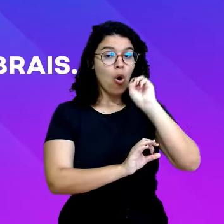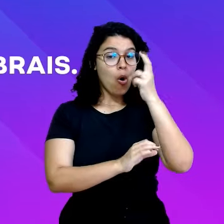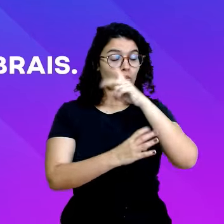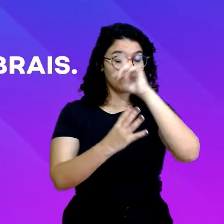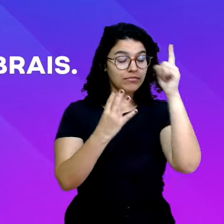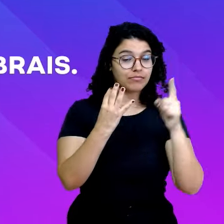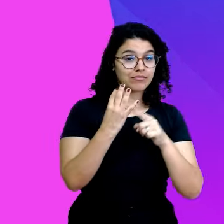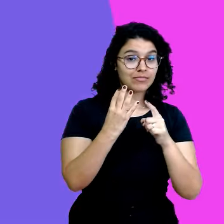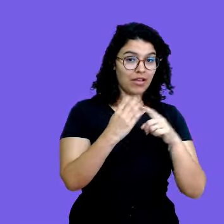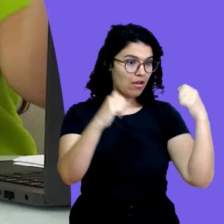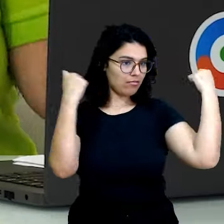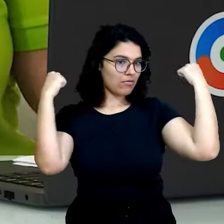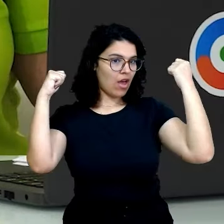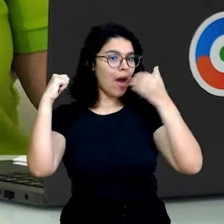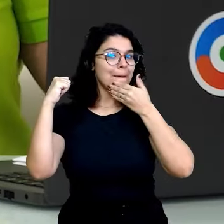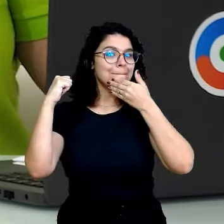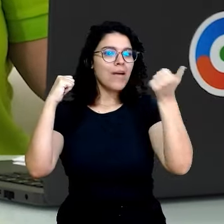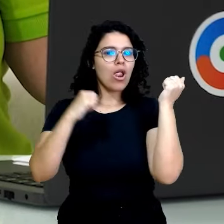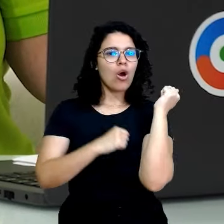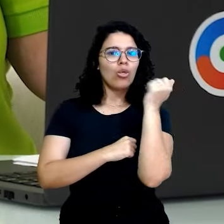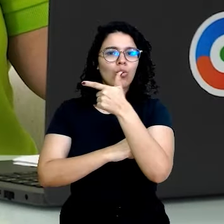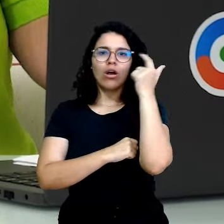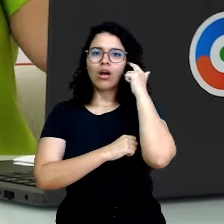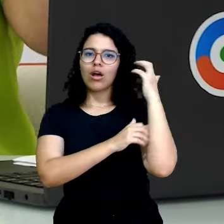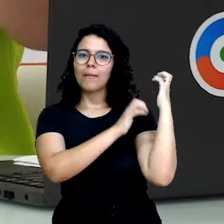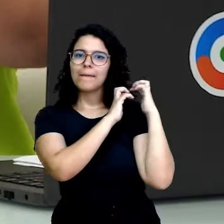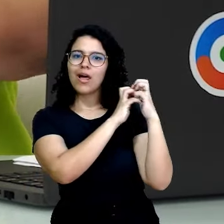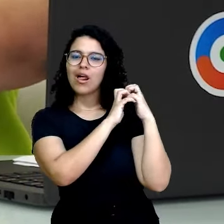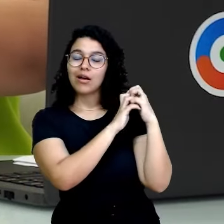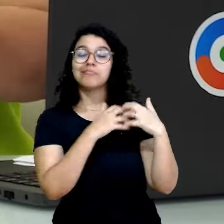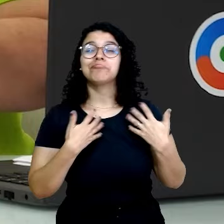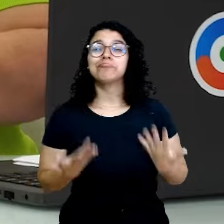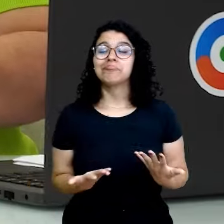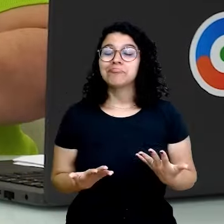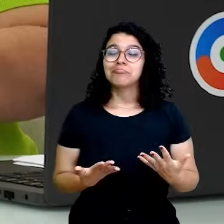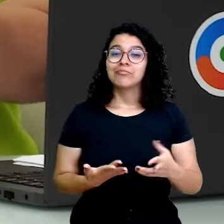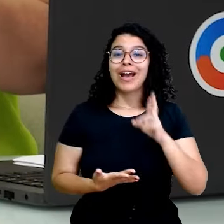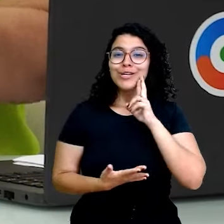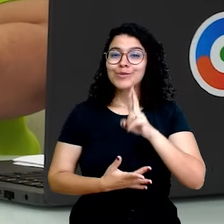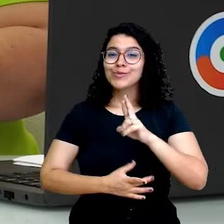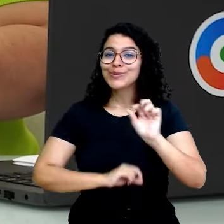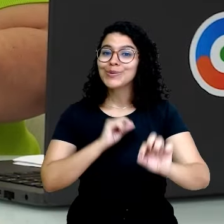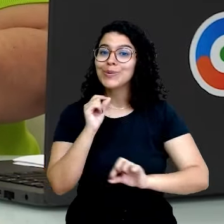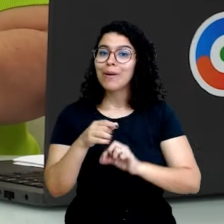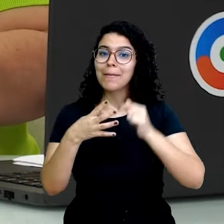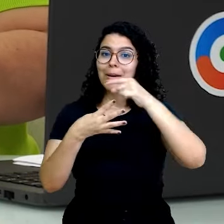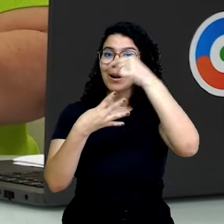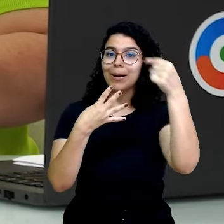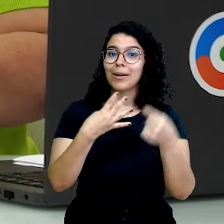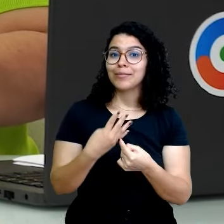E aí, qual é a resposta? Tempo para você.